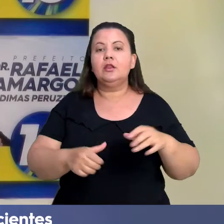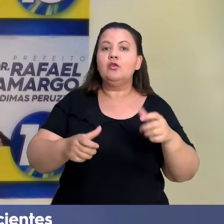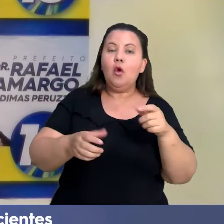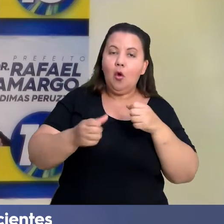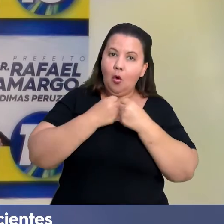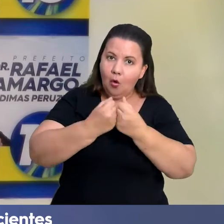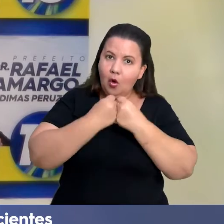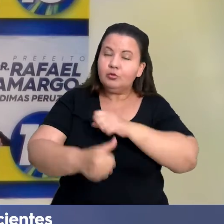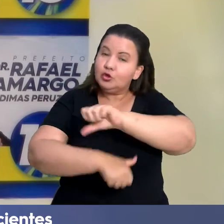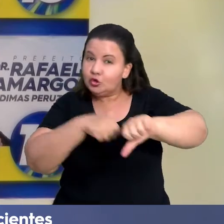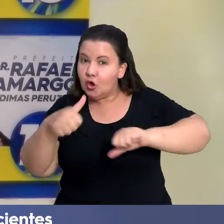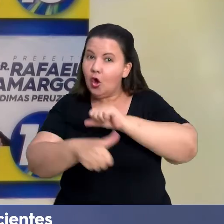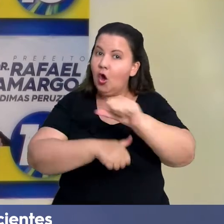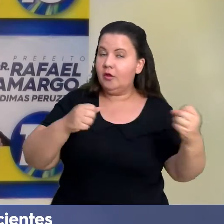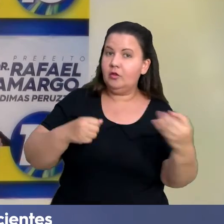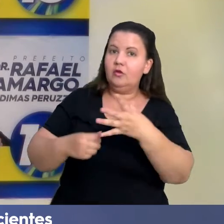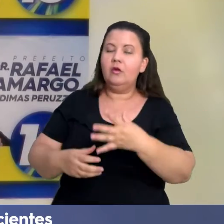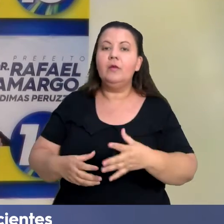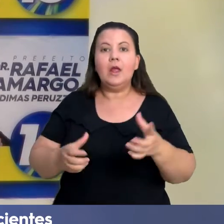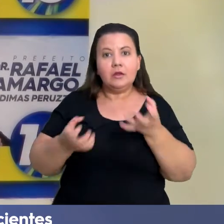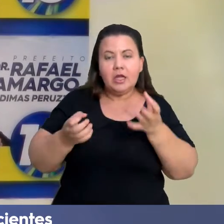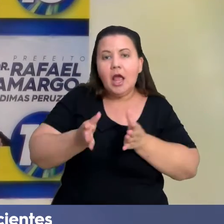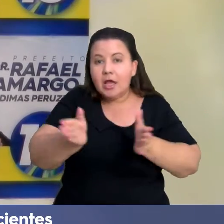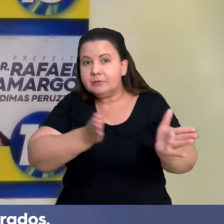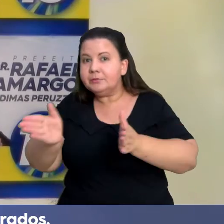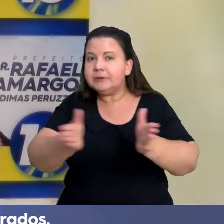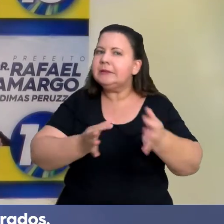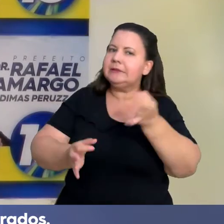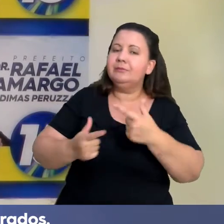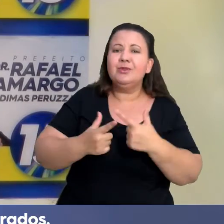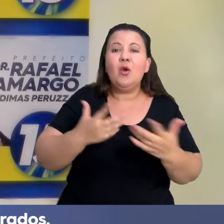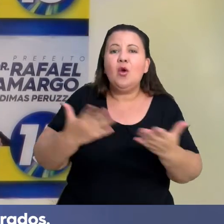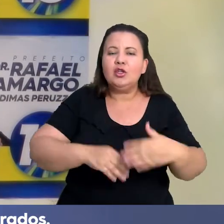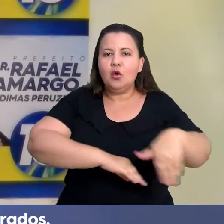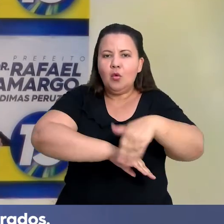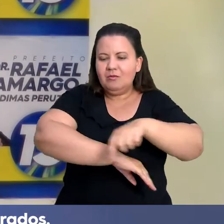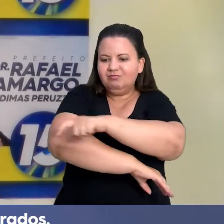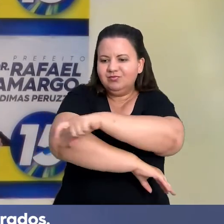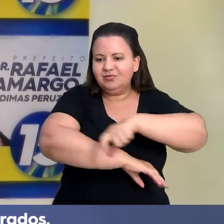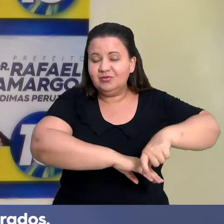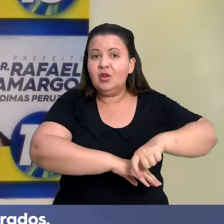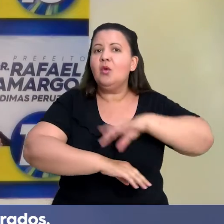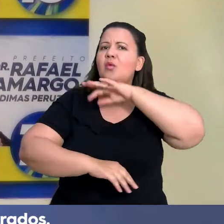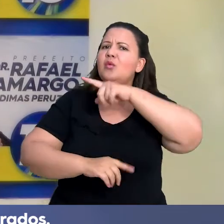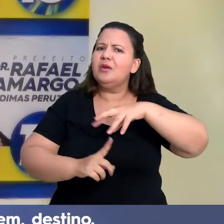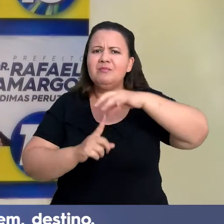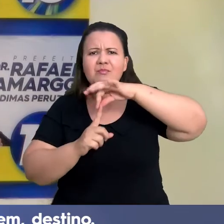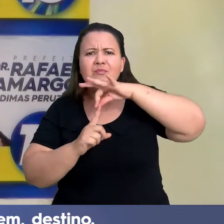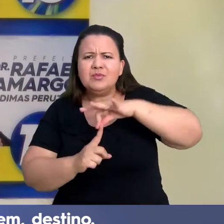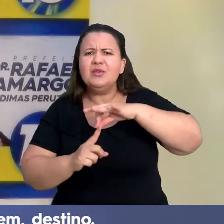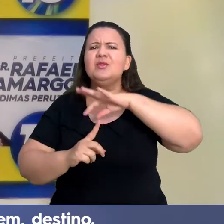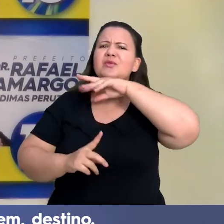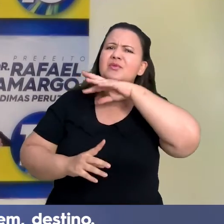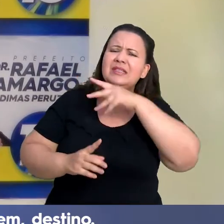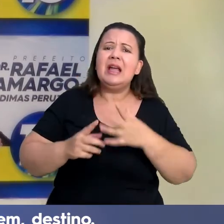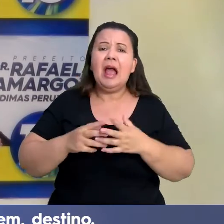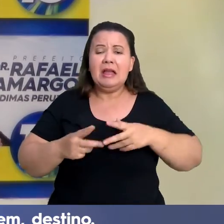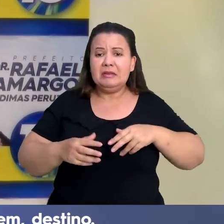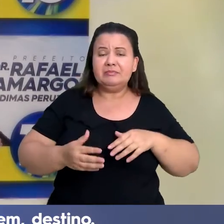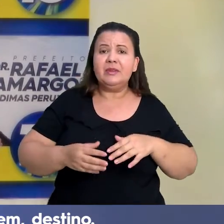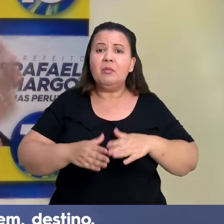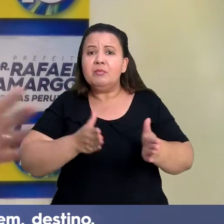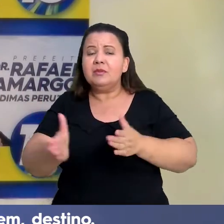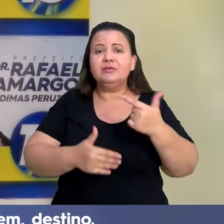a hora. Inclusão completa dos acessos aos deficientes. Temos calçadas horríveis e pontos quebrados. Otimizar a linha para